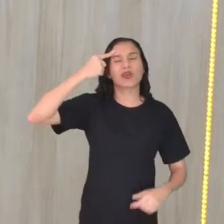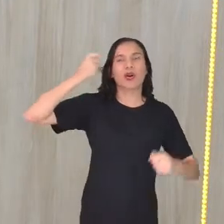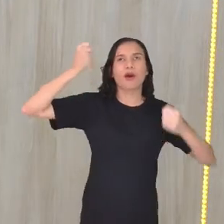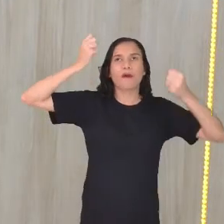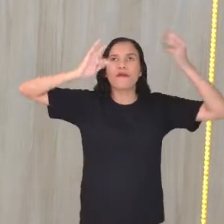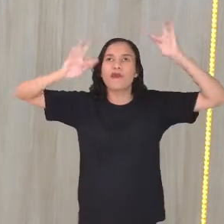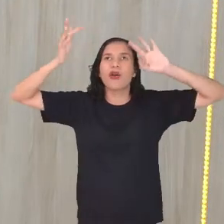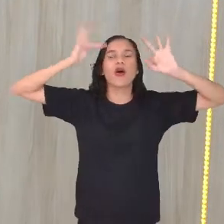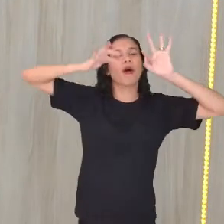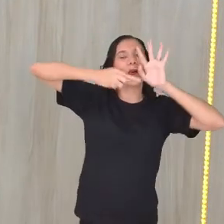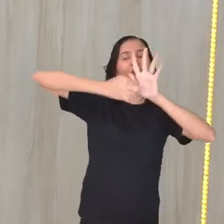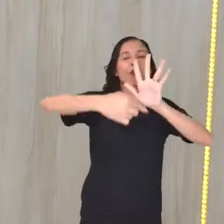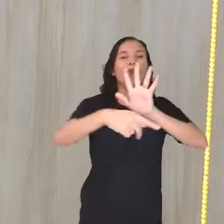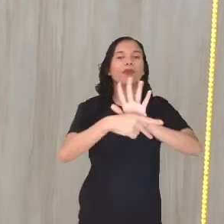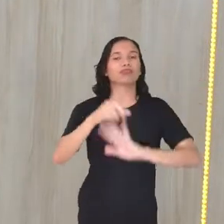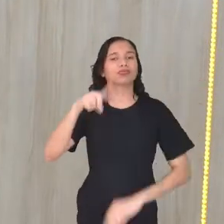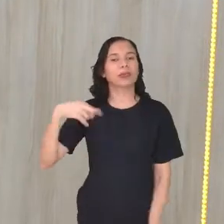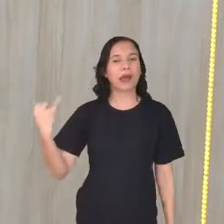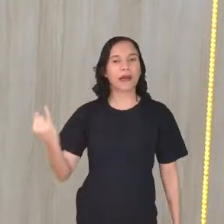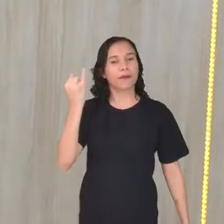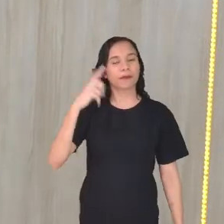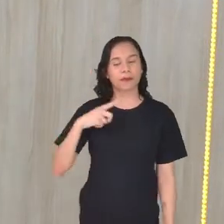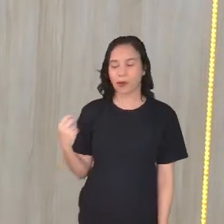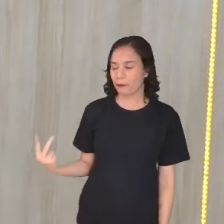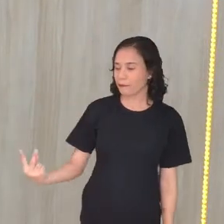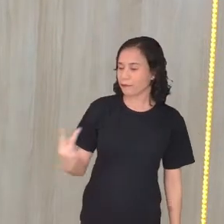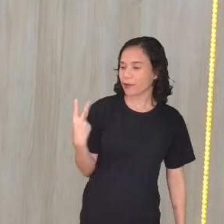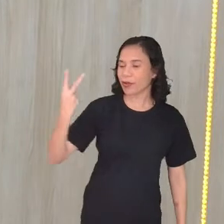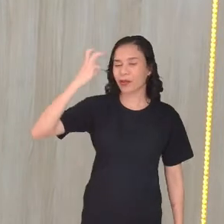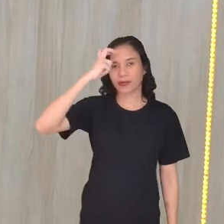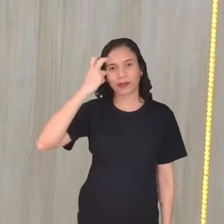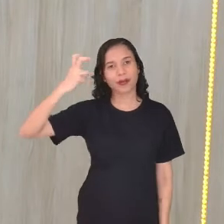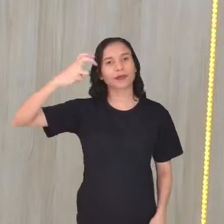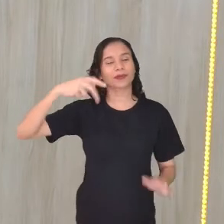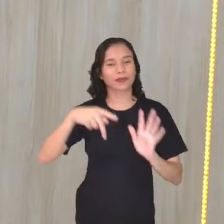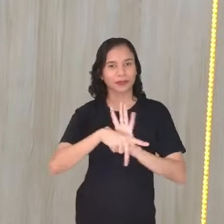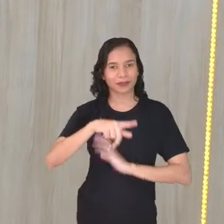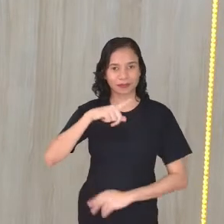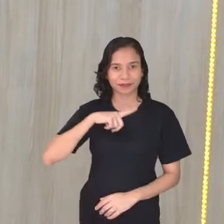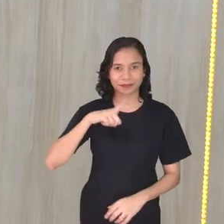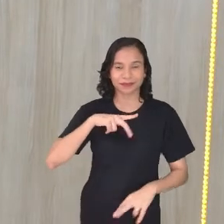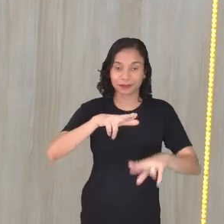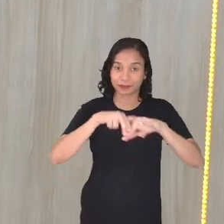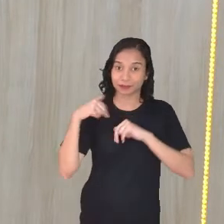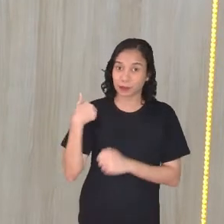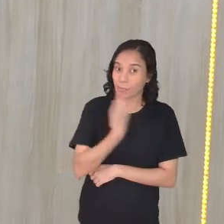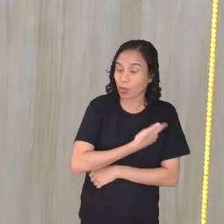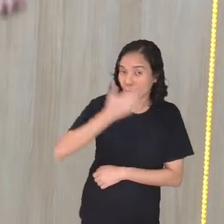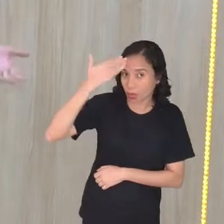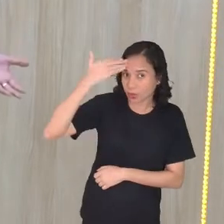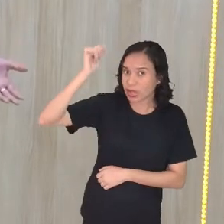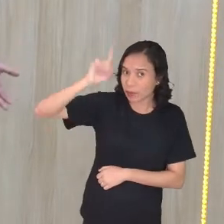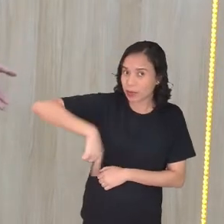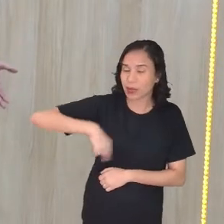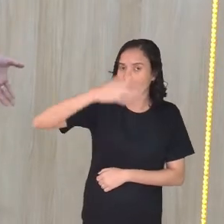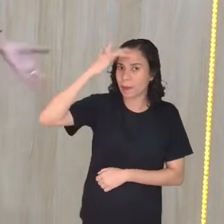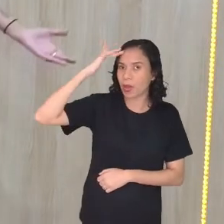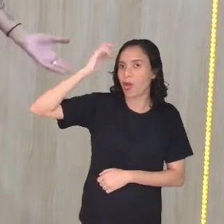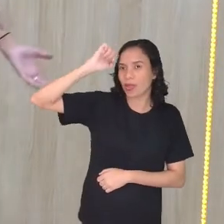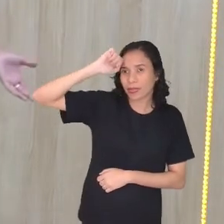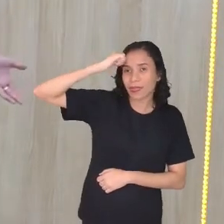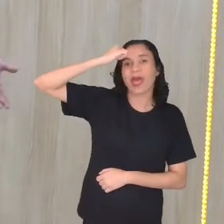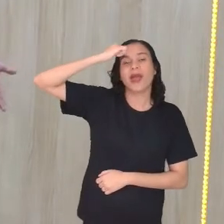trouxe à tona, né? A importância de valorizar essa cultura. E a gente sabe que foram os negros